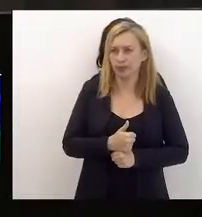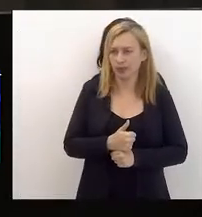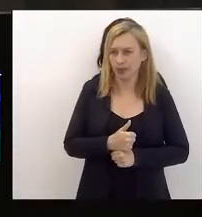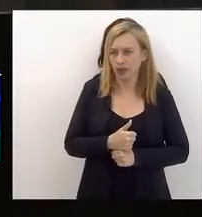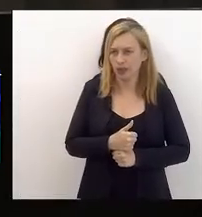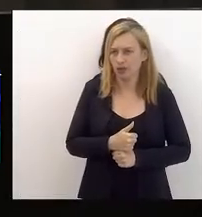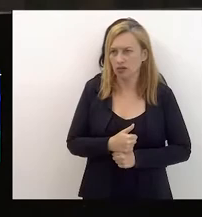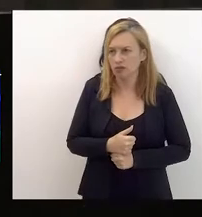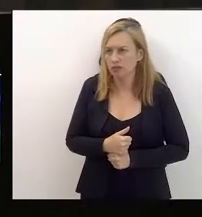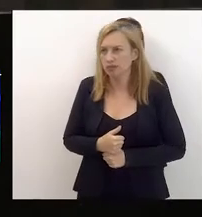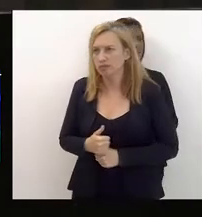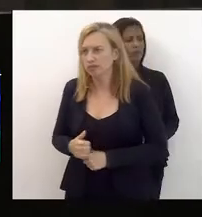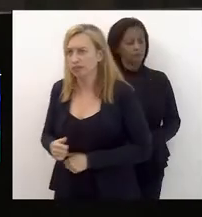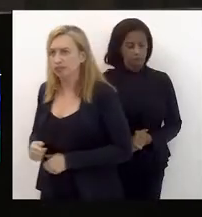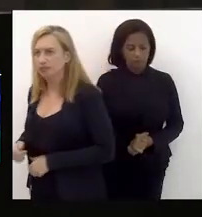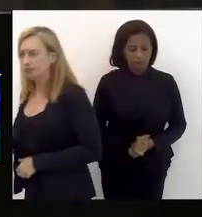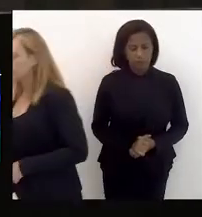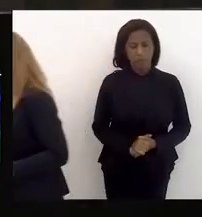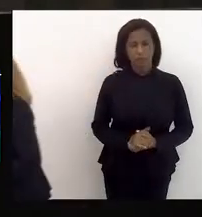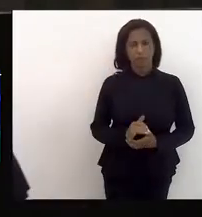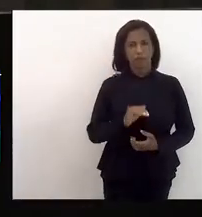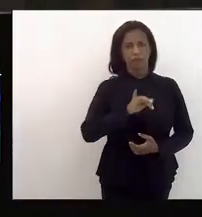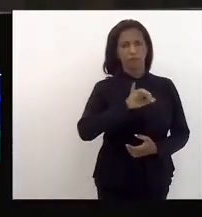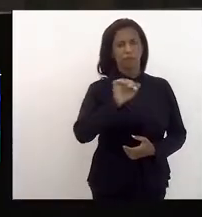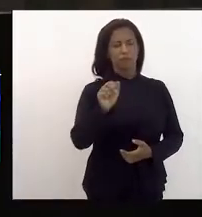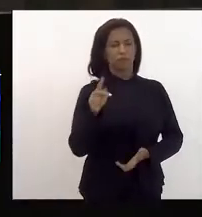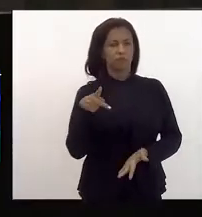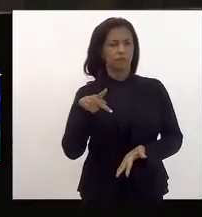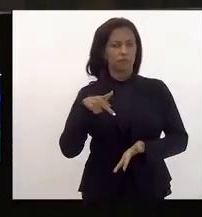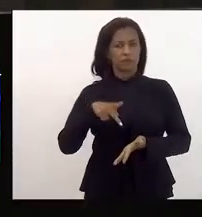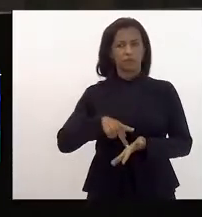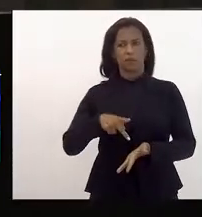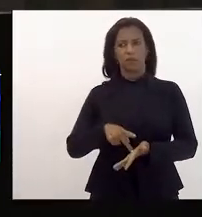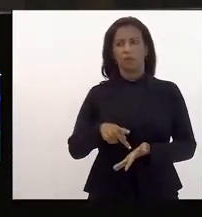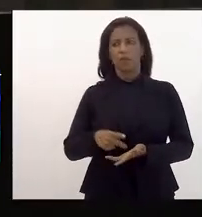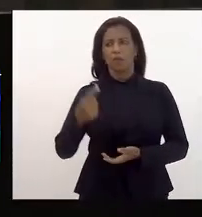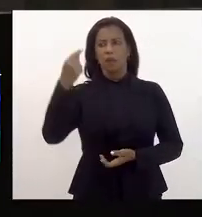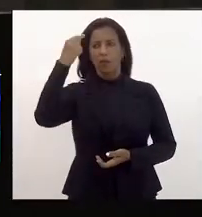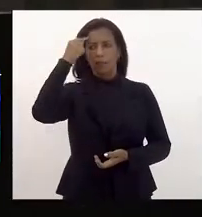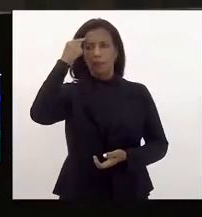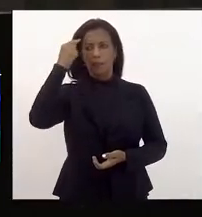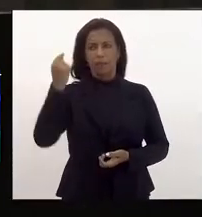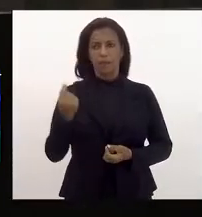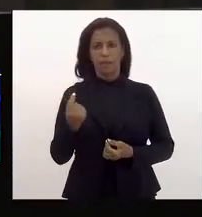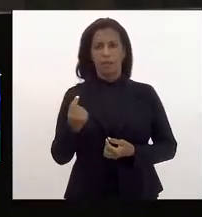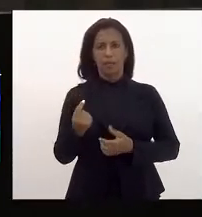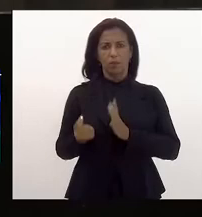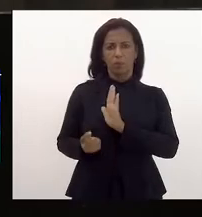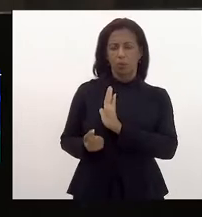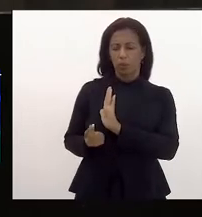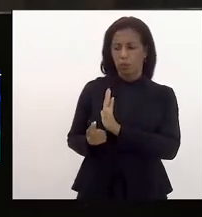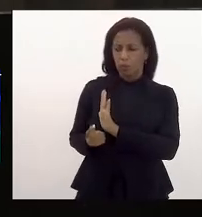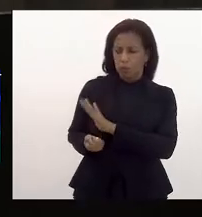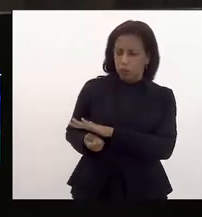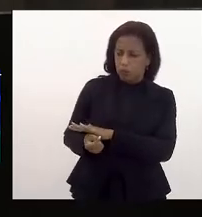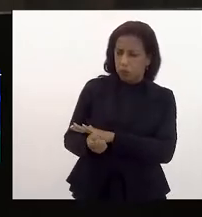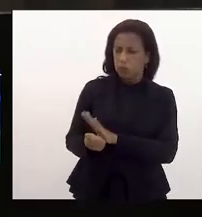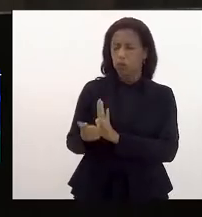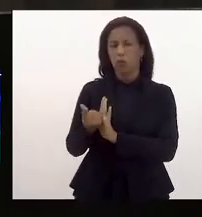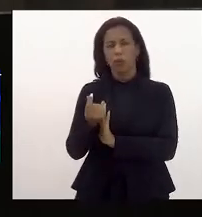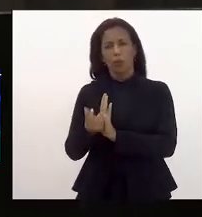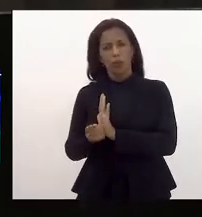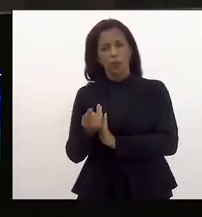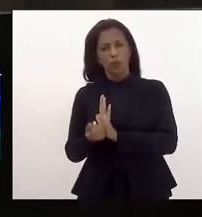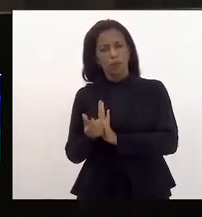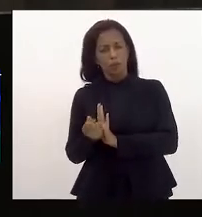E isso é, de fato, algo que, ao pensar sobre o orçamento, ao pensar sobre a conjuntura do